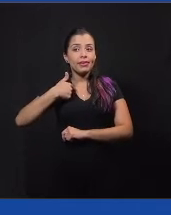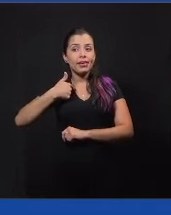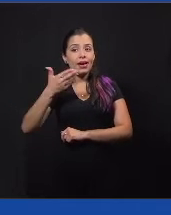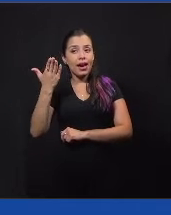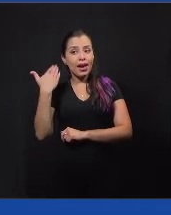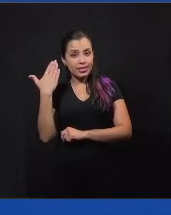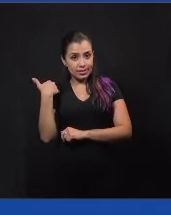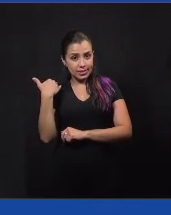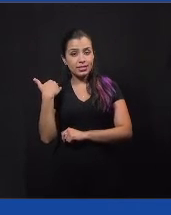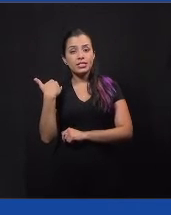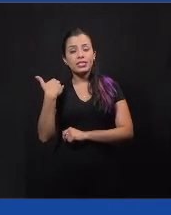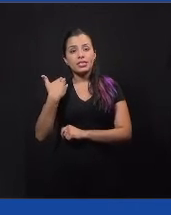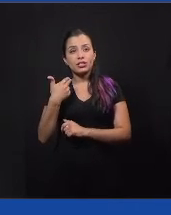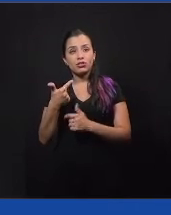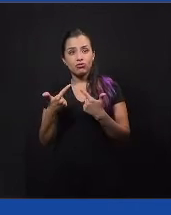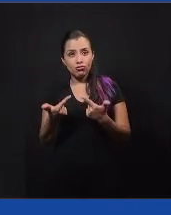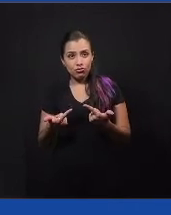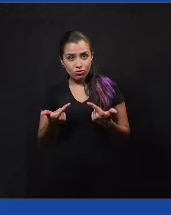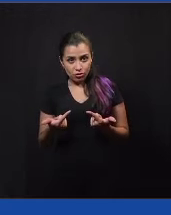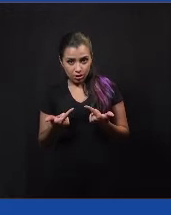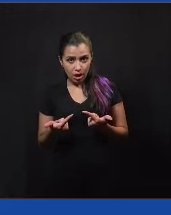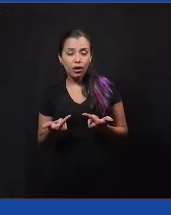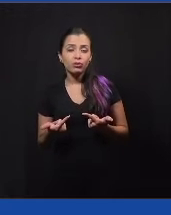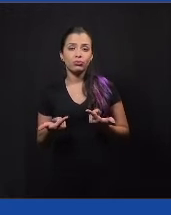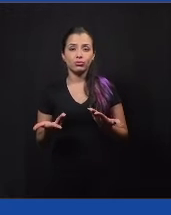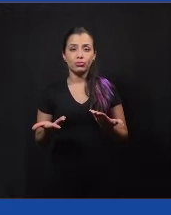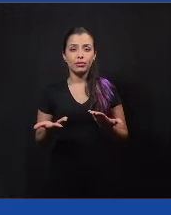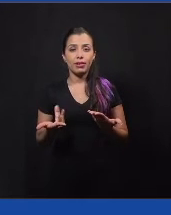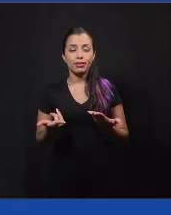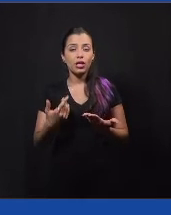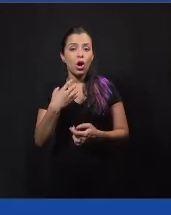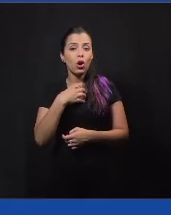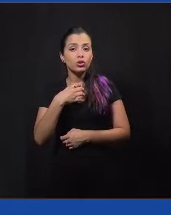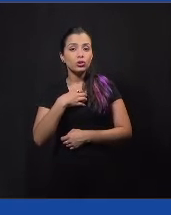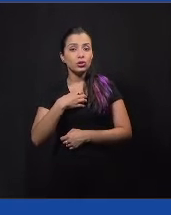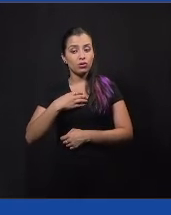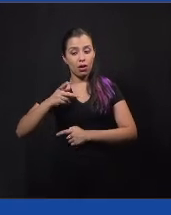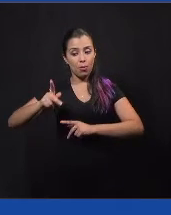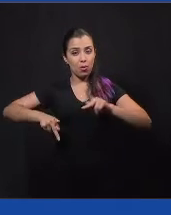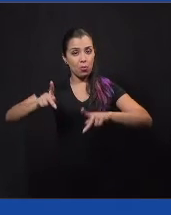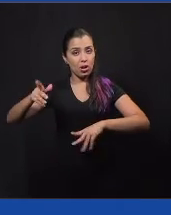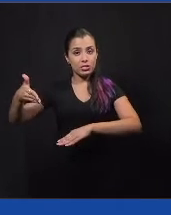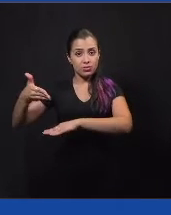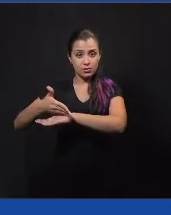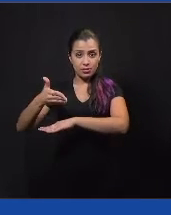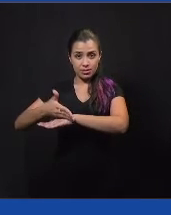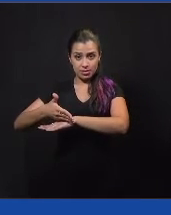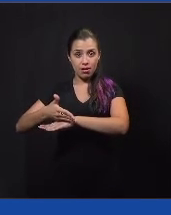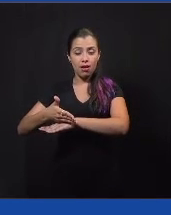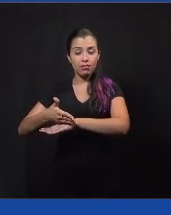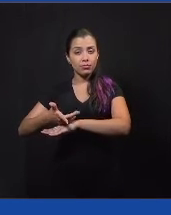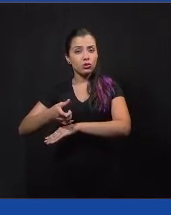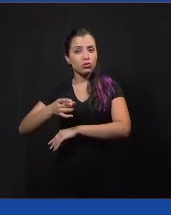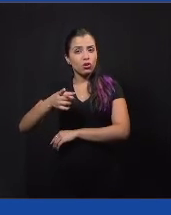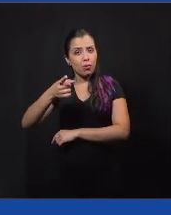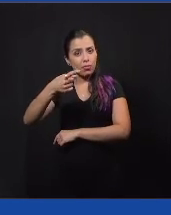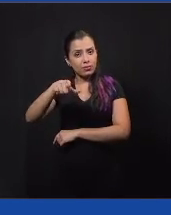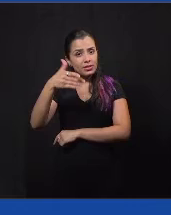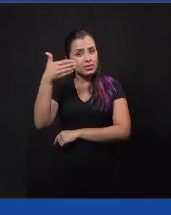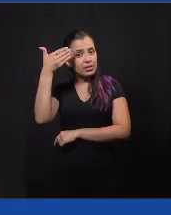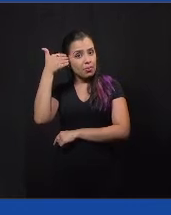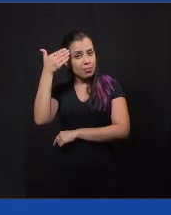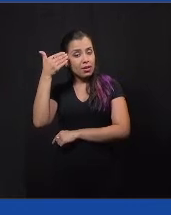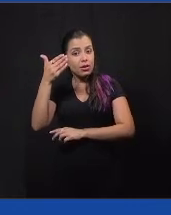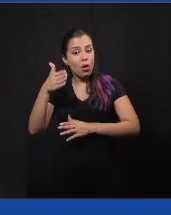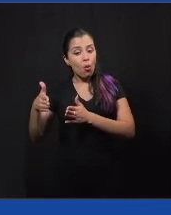desinteressante, assim, com o qual a população não quer se envolver. Então, só para, né, ter uma ideia, assim, de qual é o